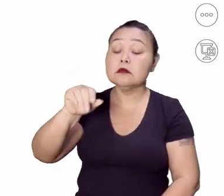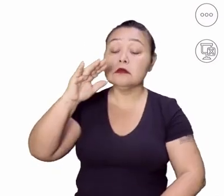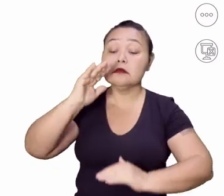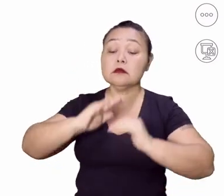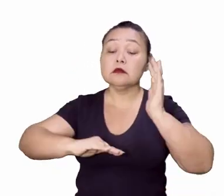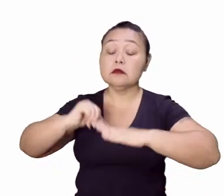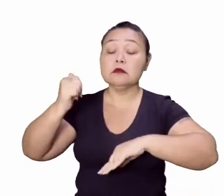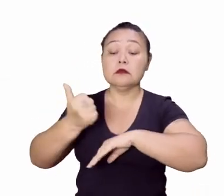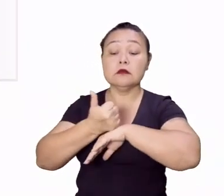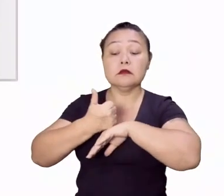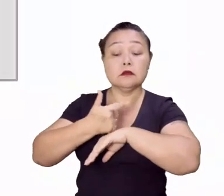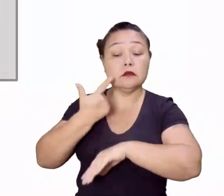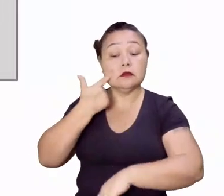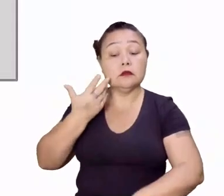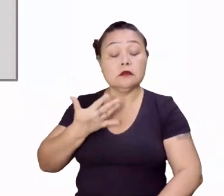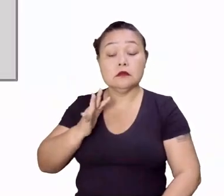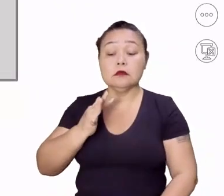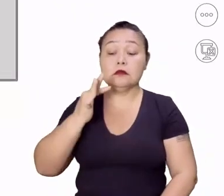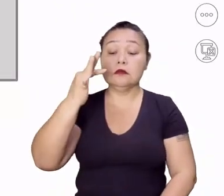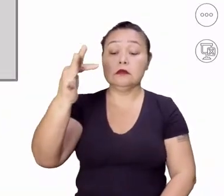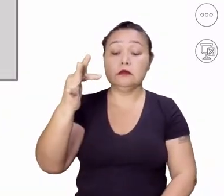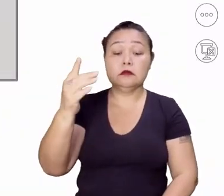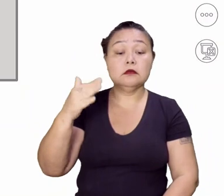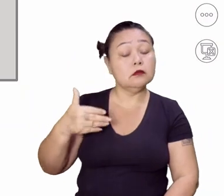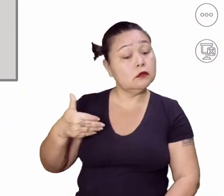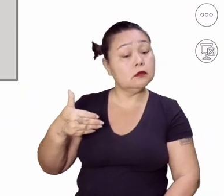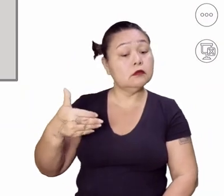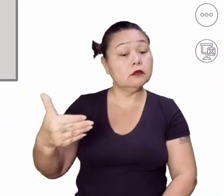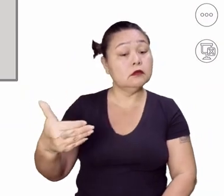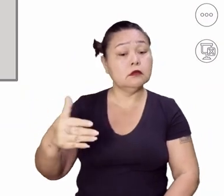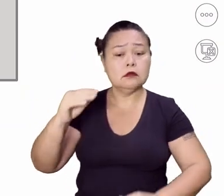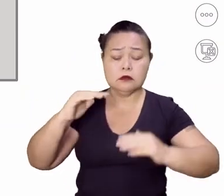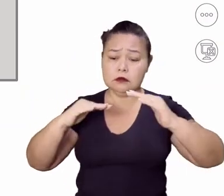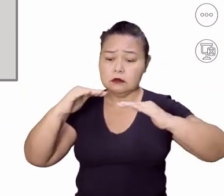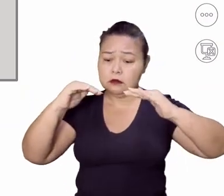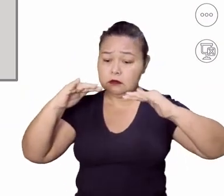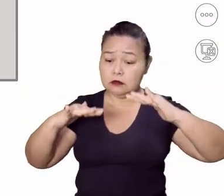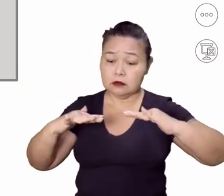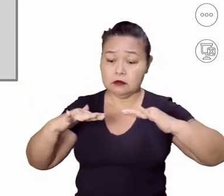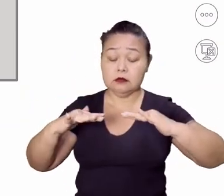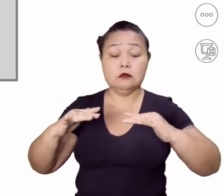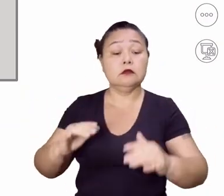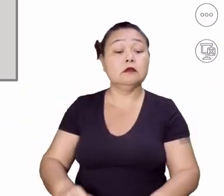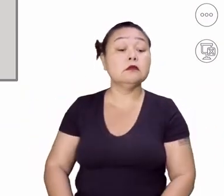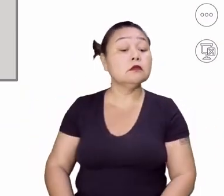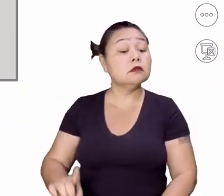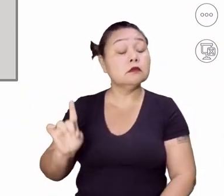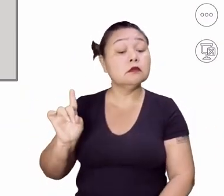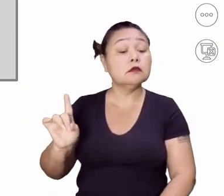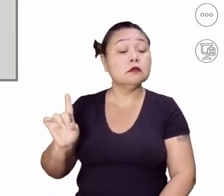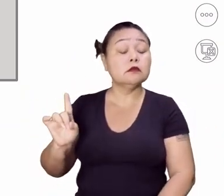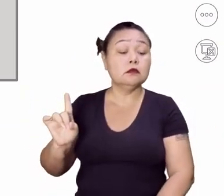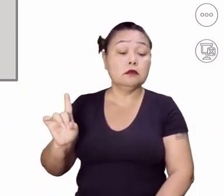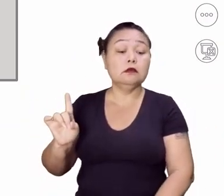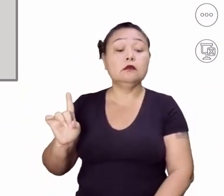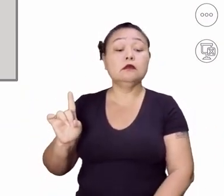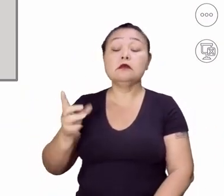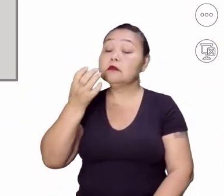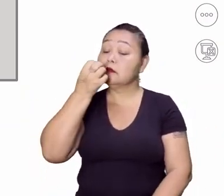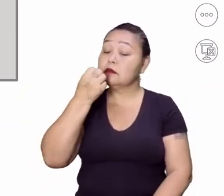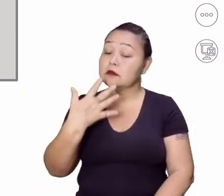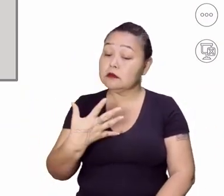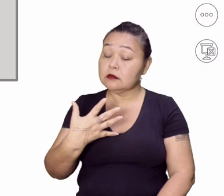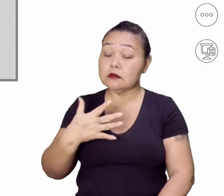vocês vão querer no futuro. Então, a gente começa aqui, ó, com a desestabilização dos estáveis. Bom,